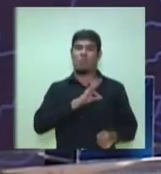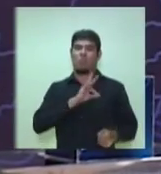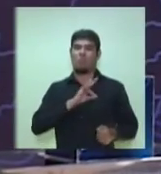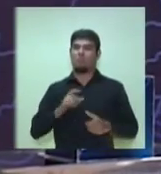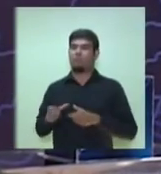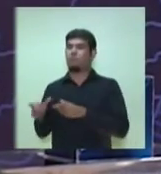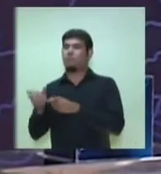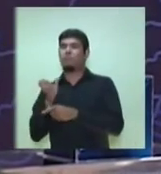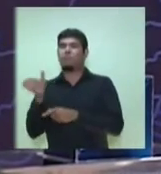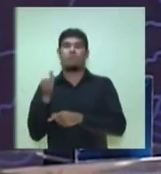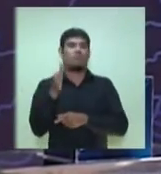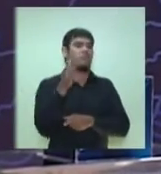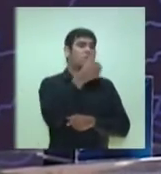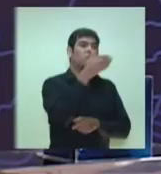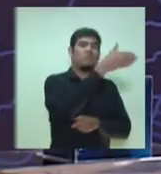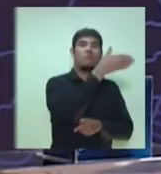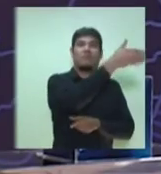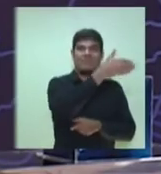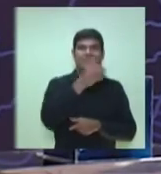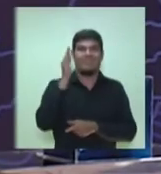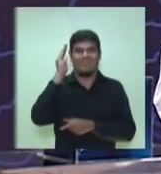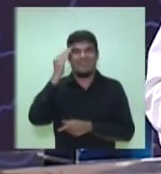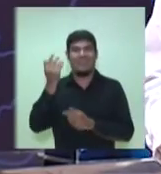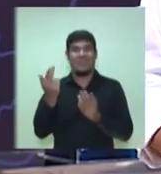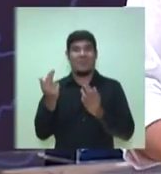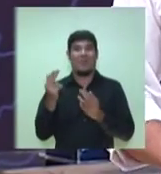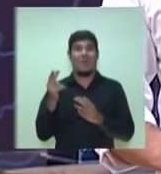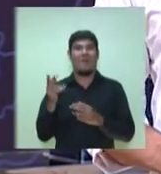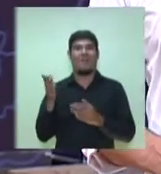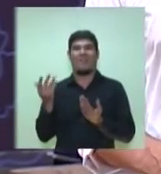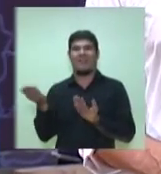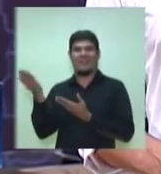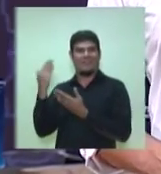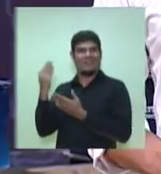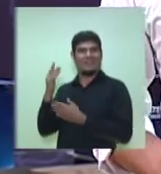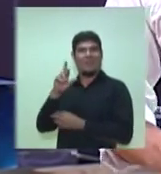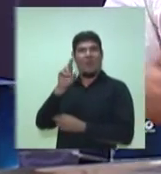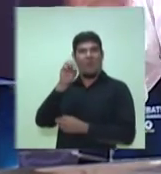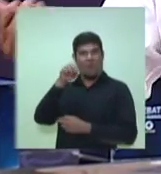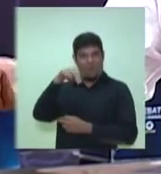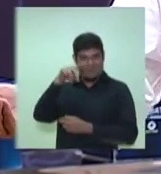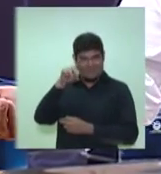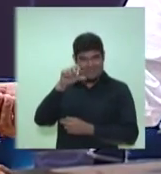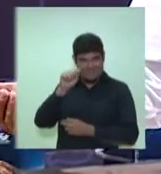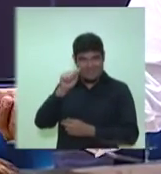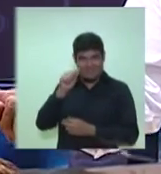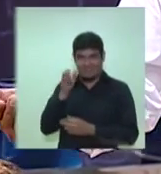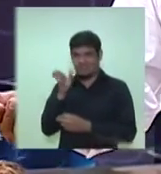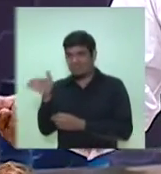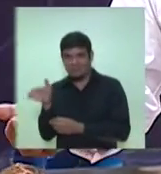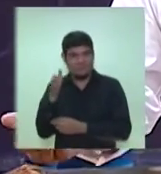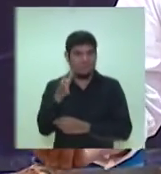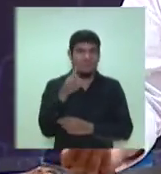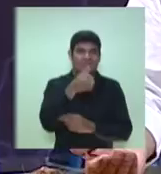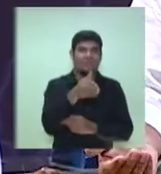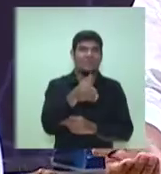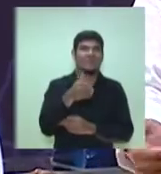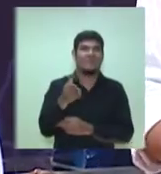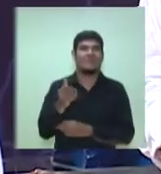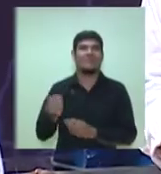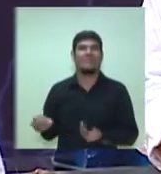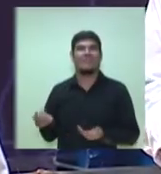pelo Coronel Amadeu, que foi o idealizador do Ronda de Bairros e que nos apoia agora a partir do segundo turno, que era o vice do ex-candidato